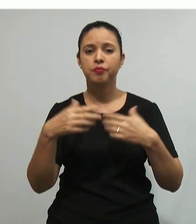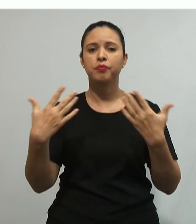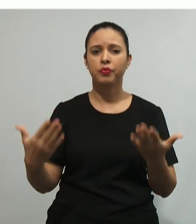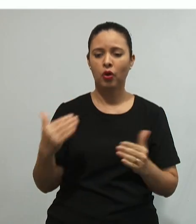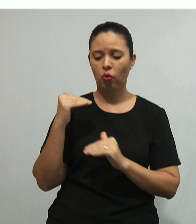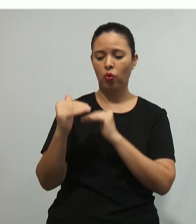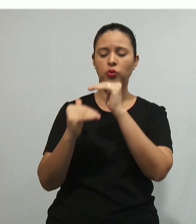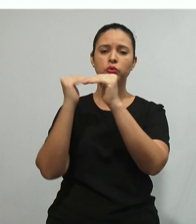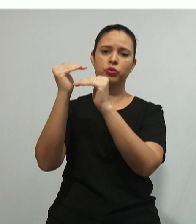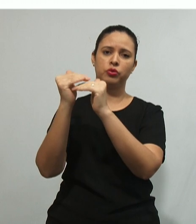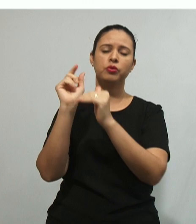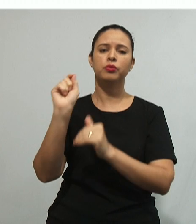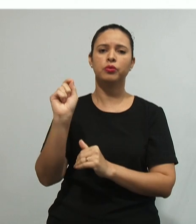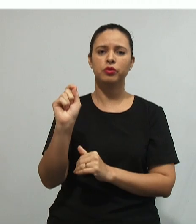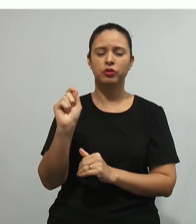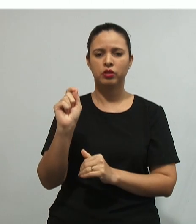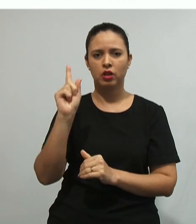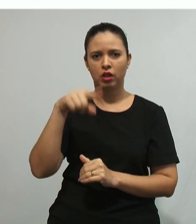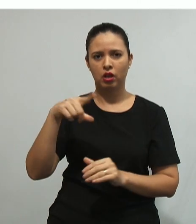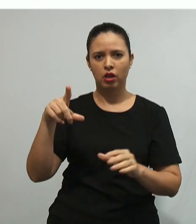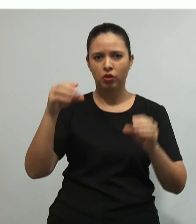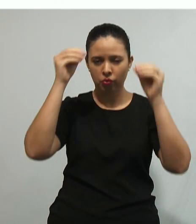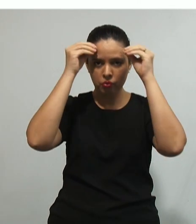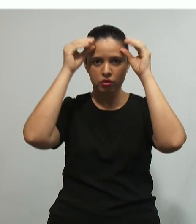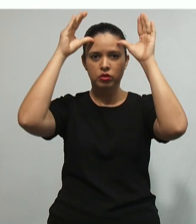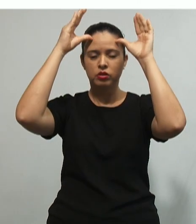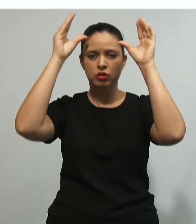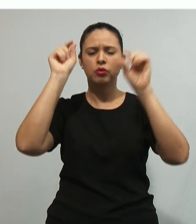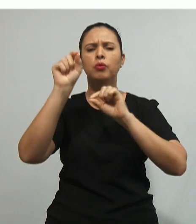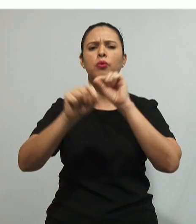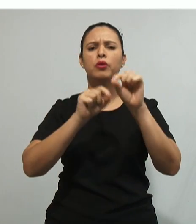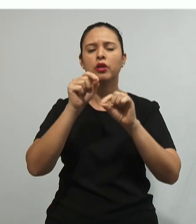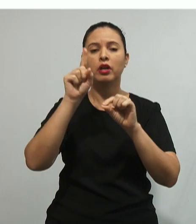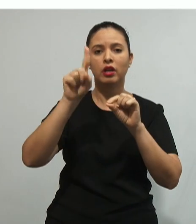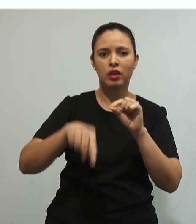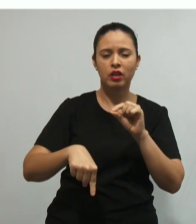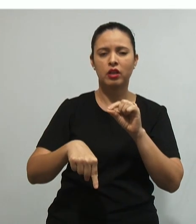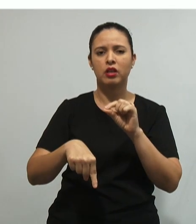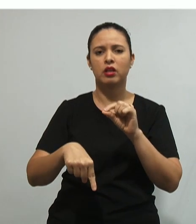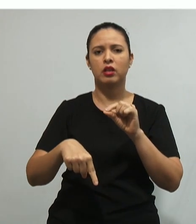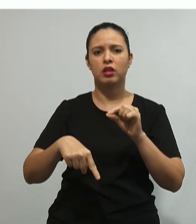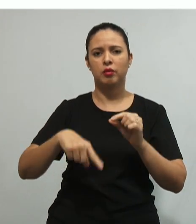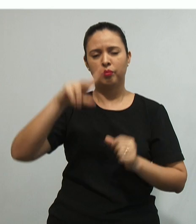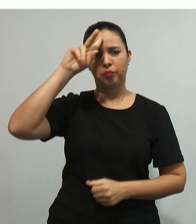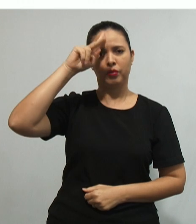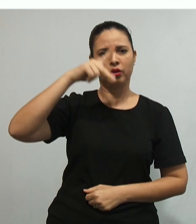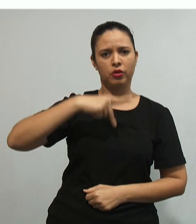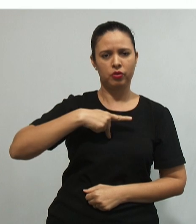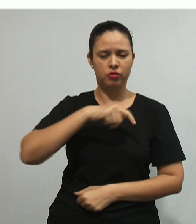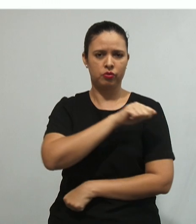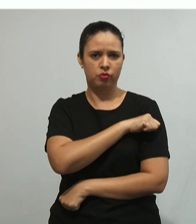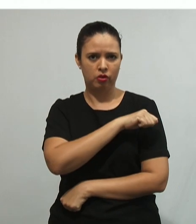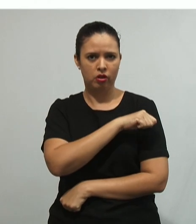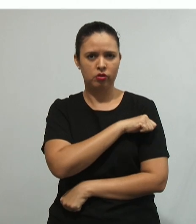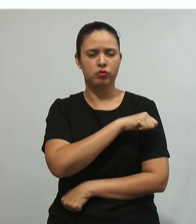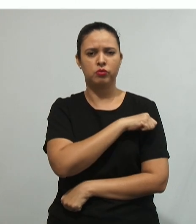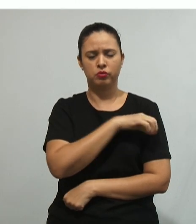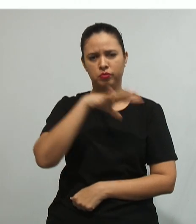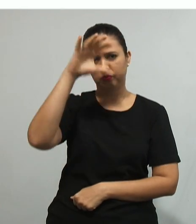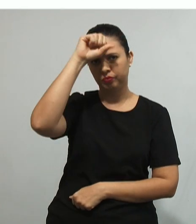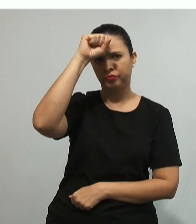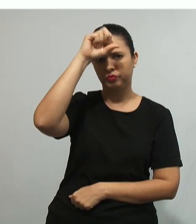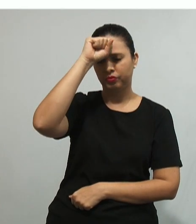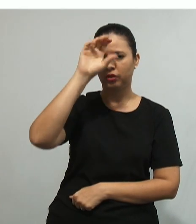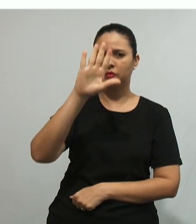construtivismo, o conhecimento é resultado da construção pessoal do aluno. É bom dizer que o